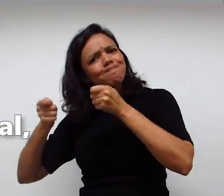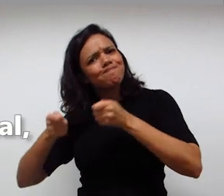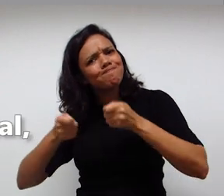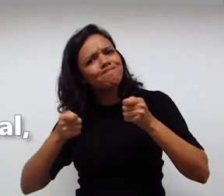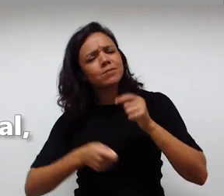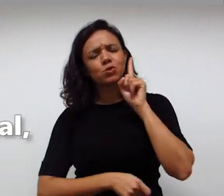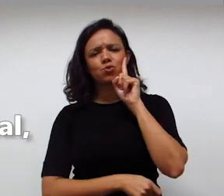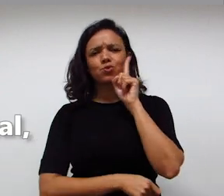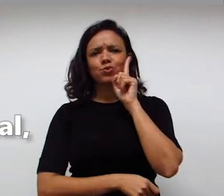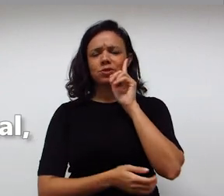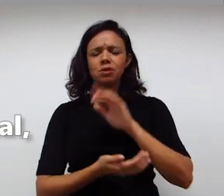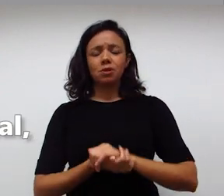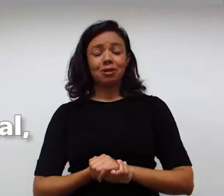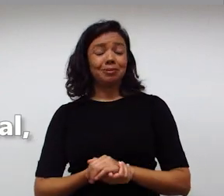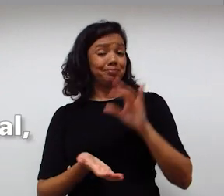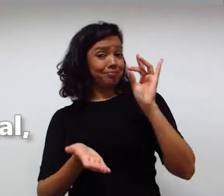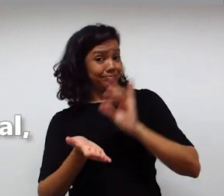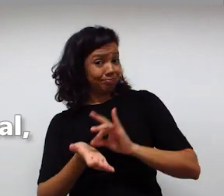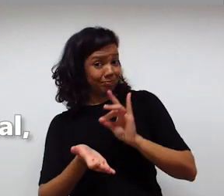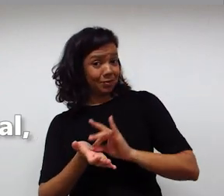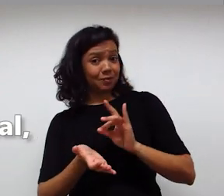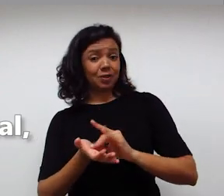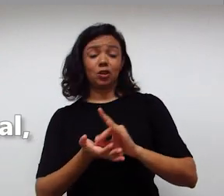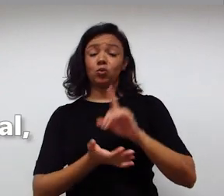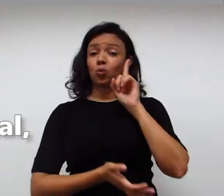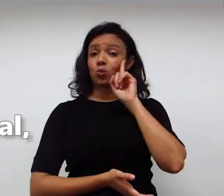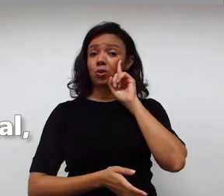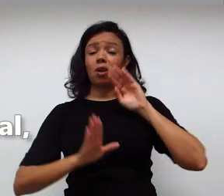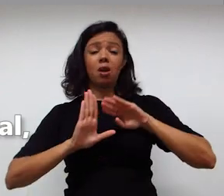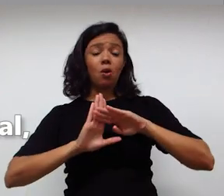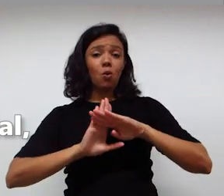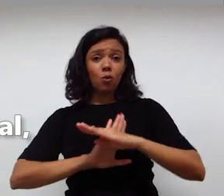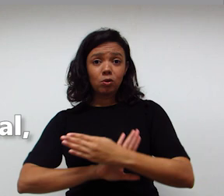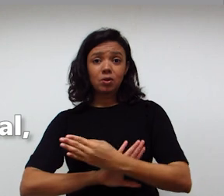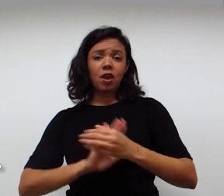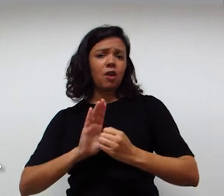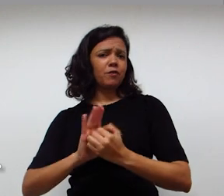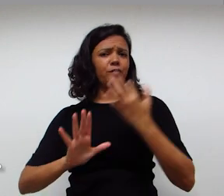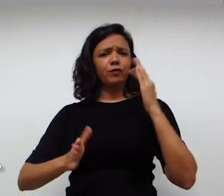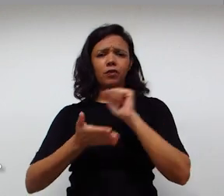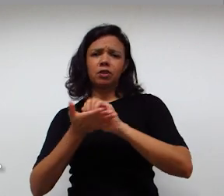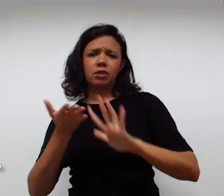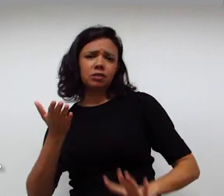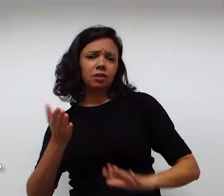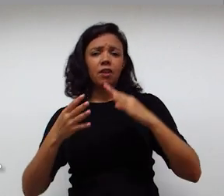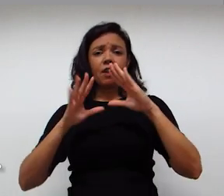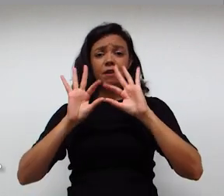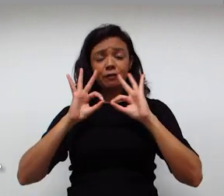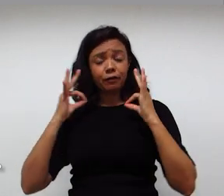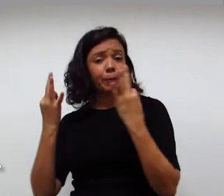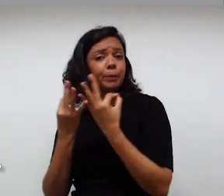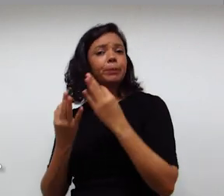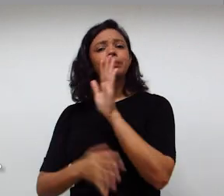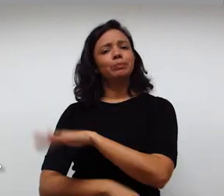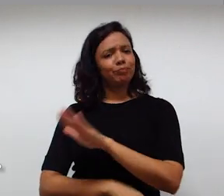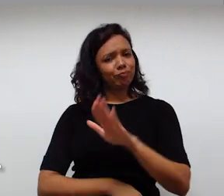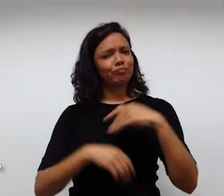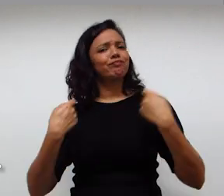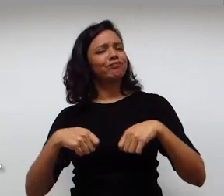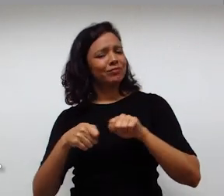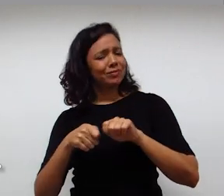Bom, na verdade, no nosso dia a dia habitual, as várias atividades que as famílias e as crianças também precisam fazer,